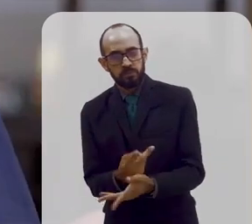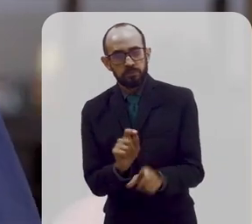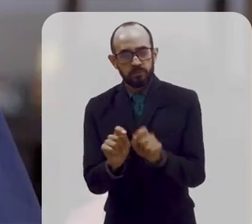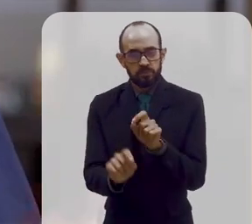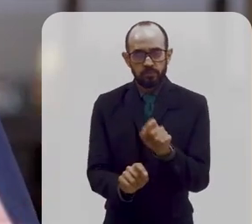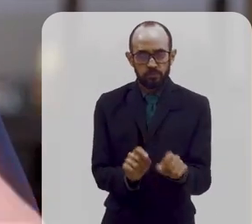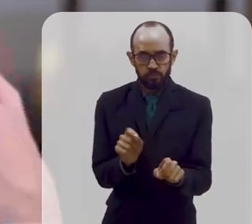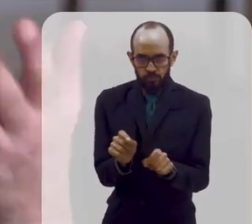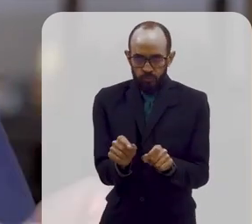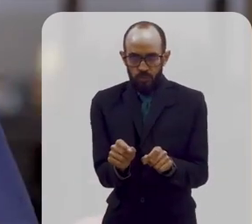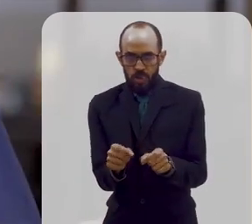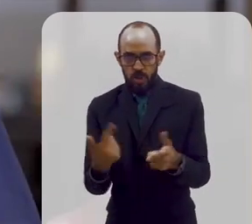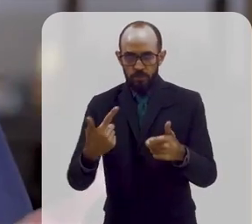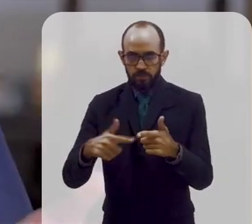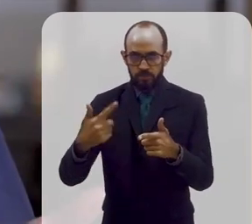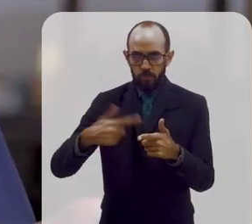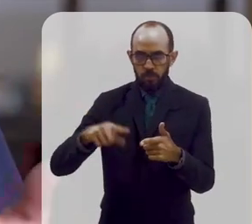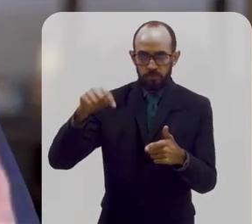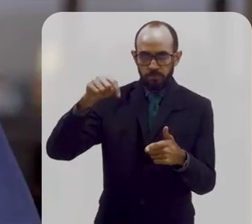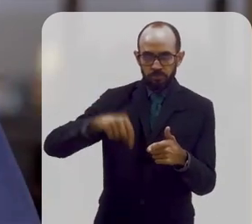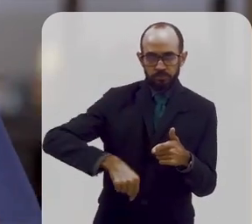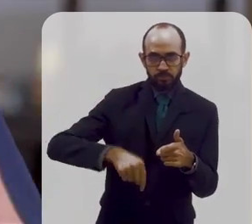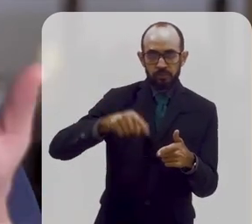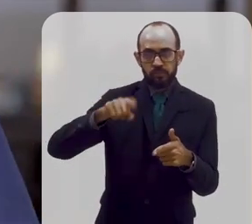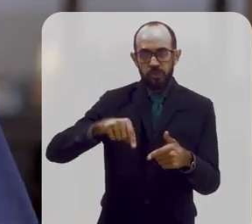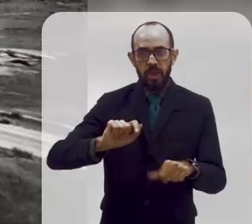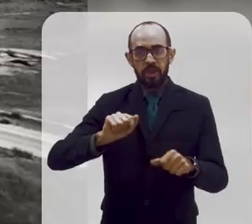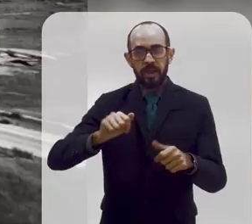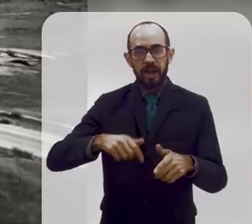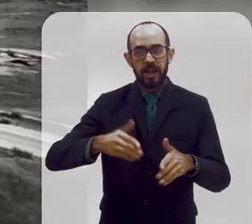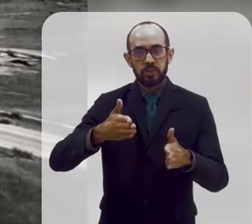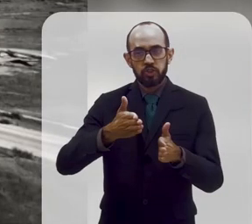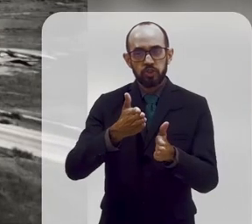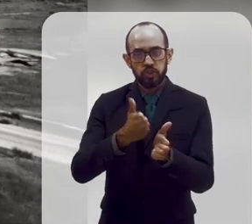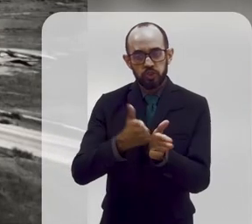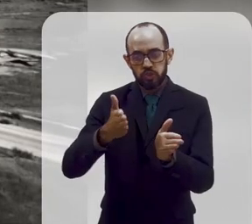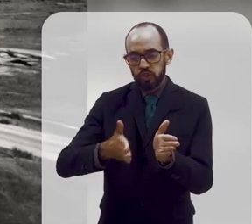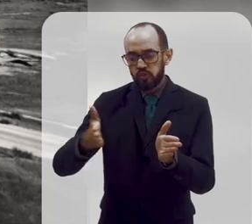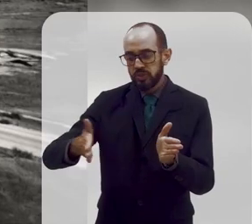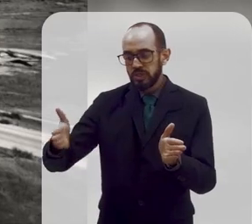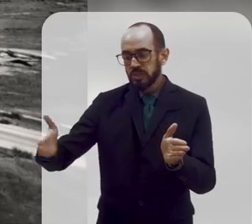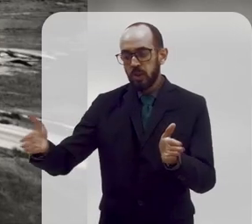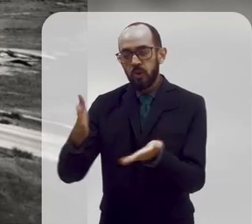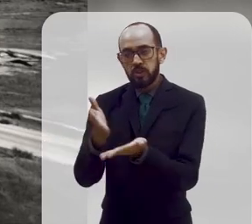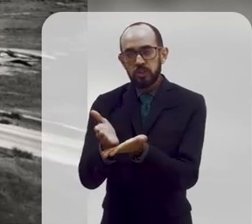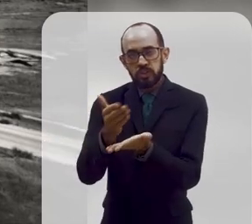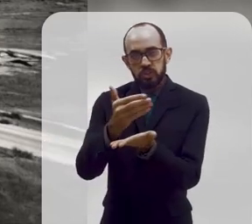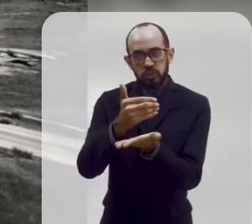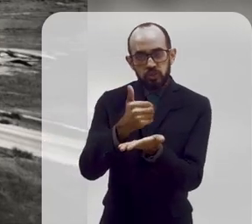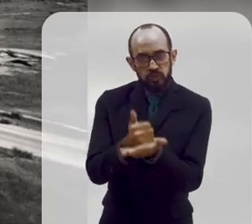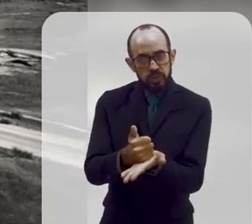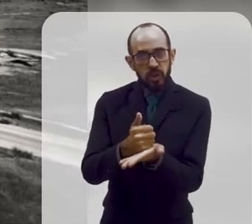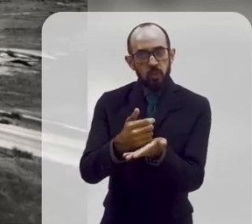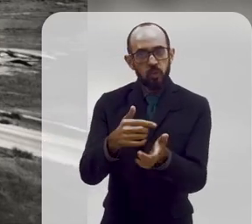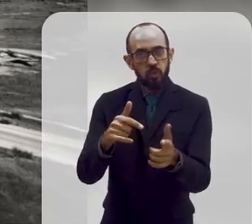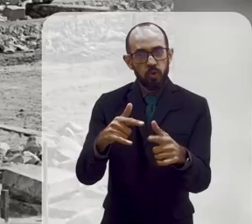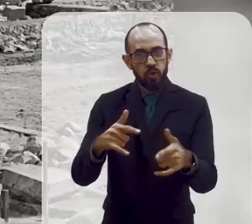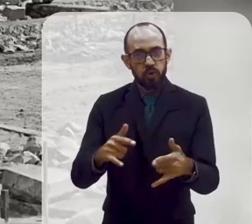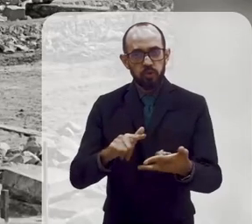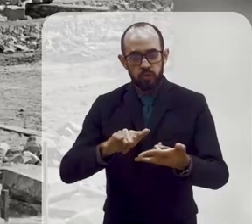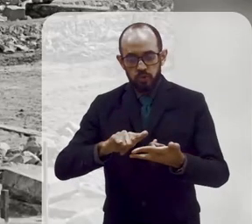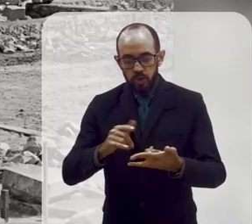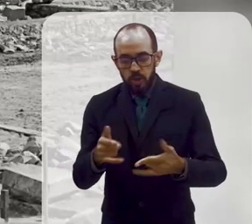questão na cidade, que é o loteamento dessas grandes fazendas, desses grandes espaços.